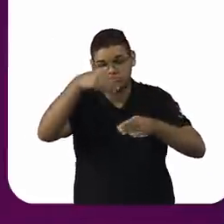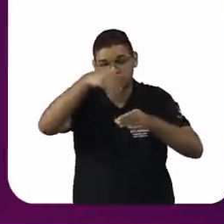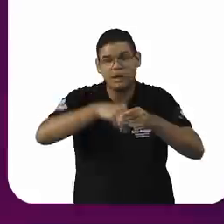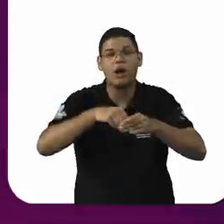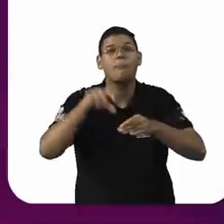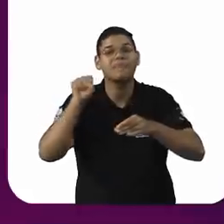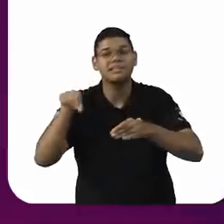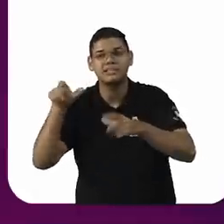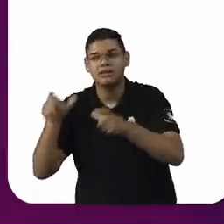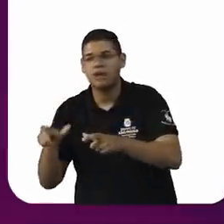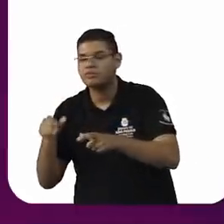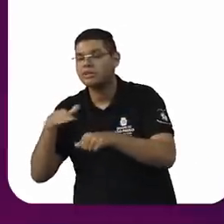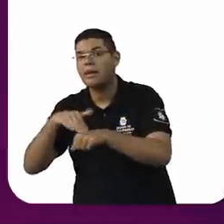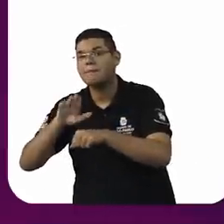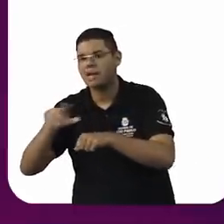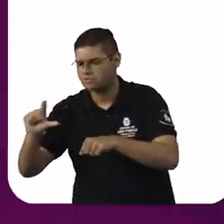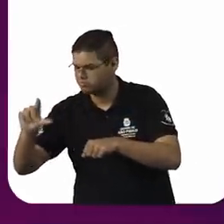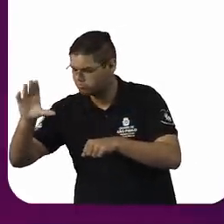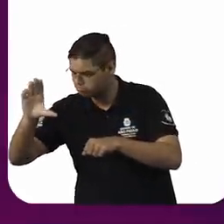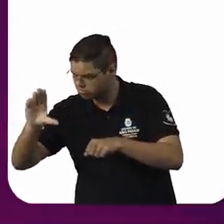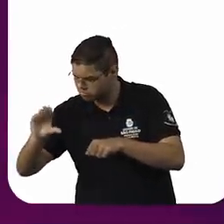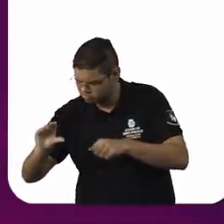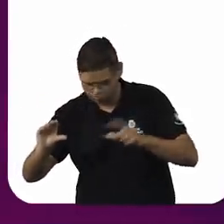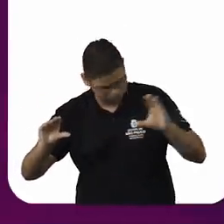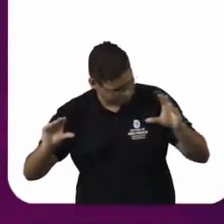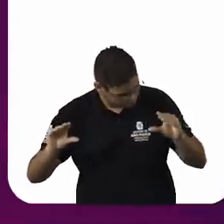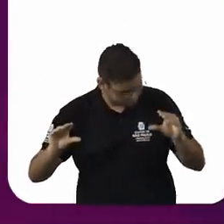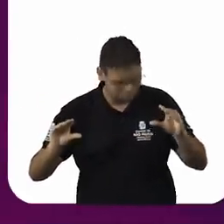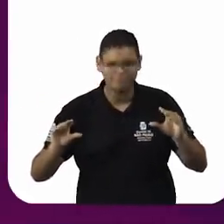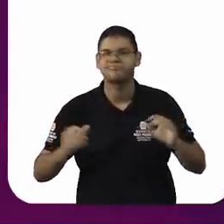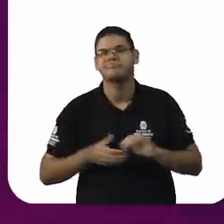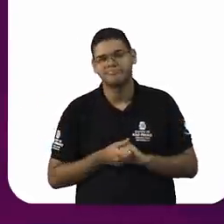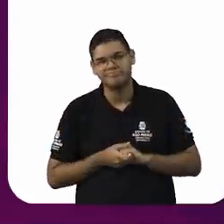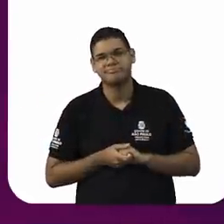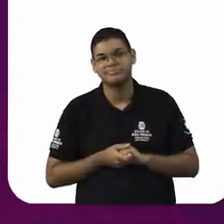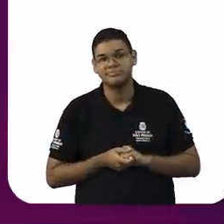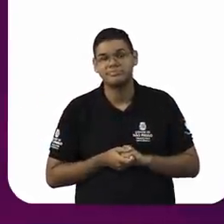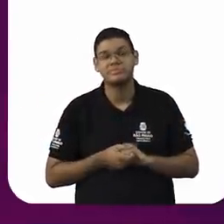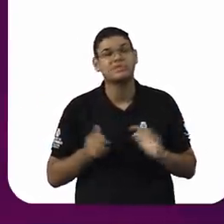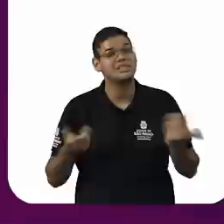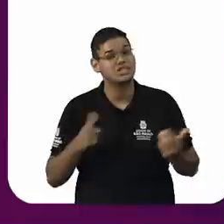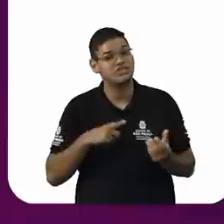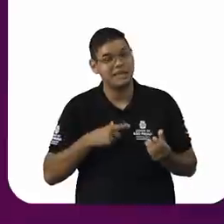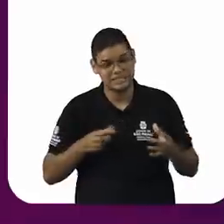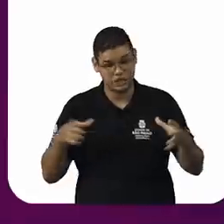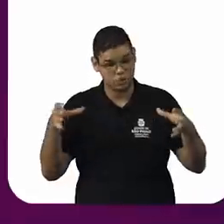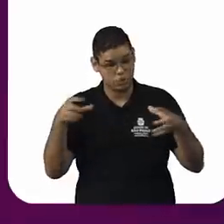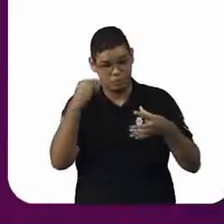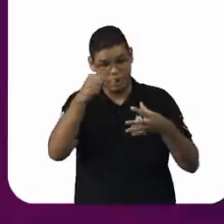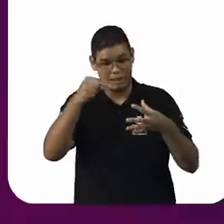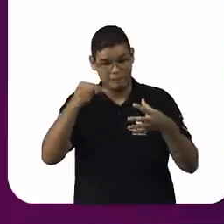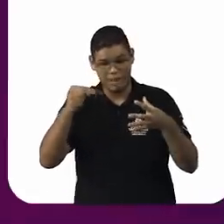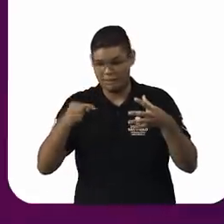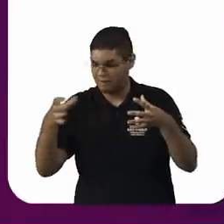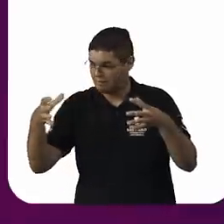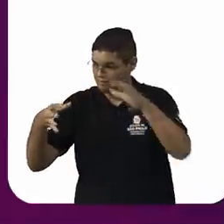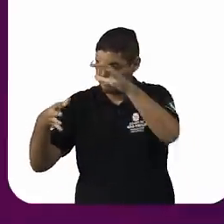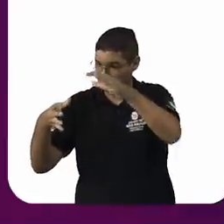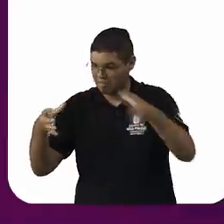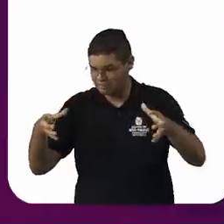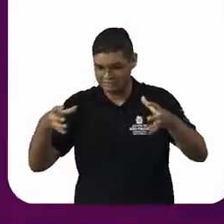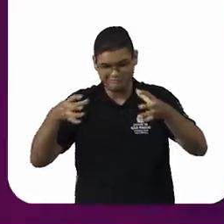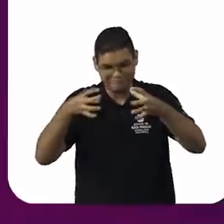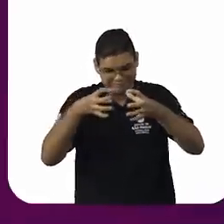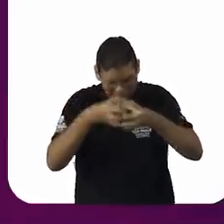remunerados. Se nós tivermos esse conjunto de ações, você veja que não é uma única ação, é um conjunto de ações, a